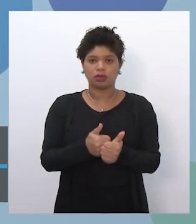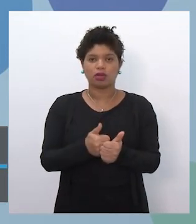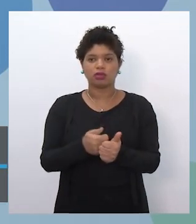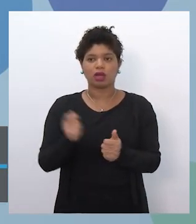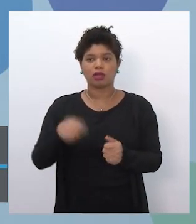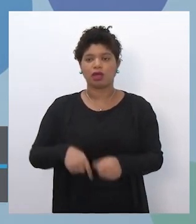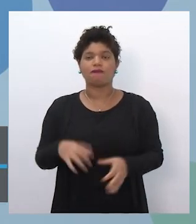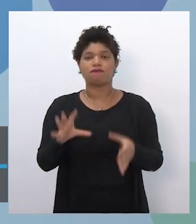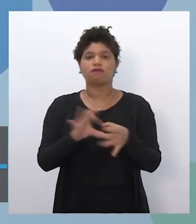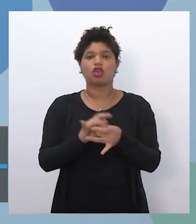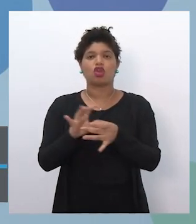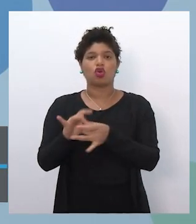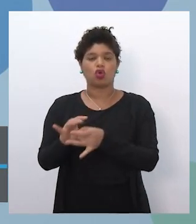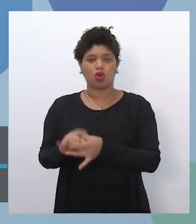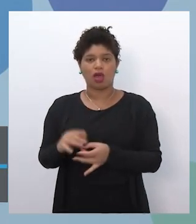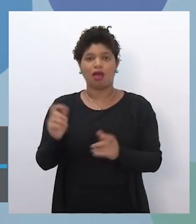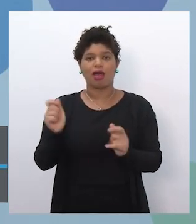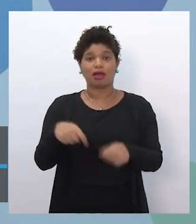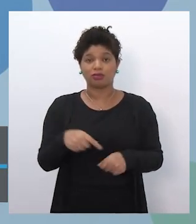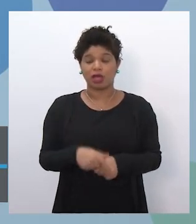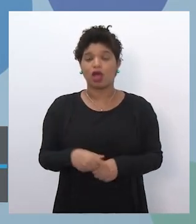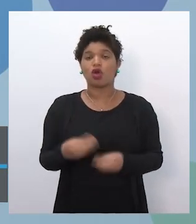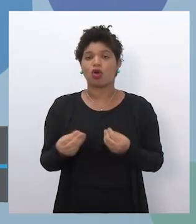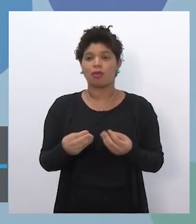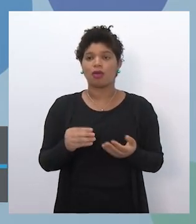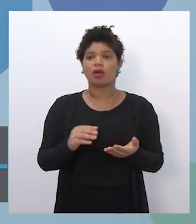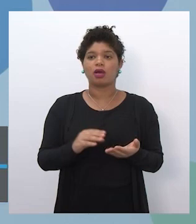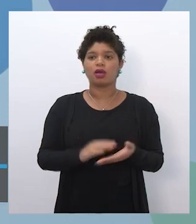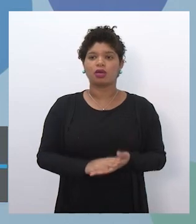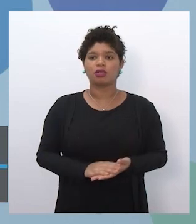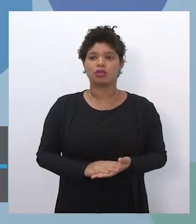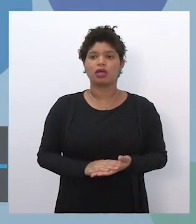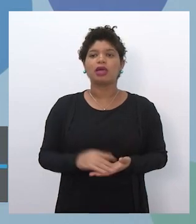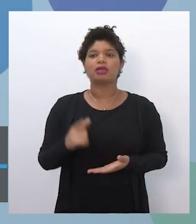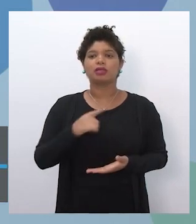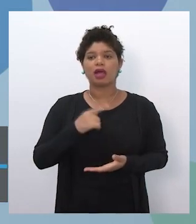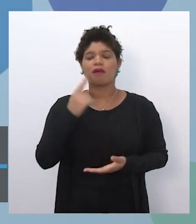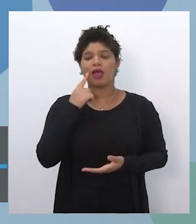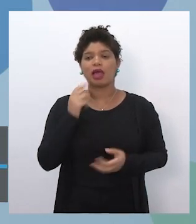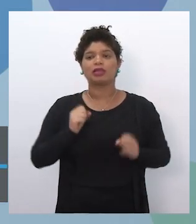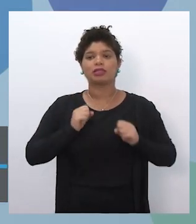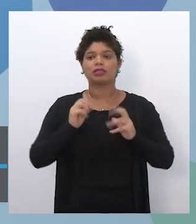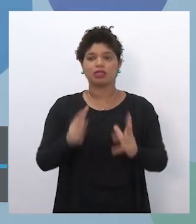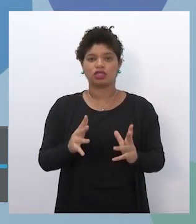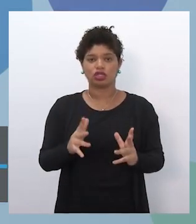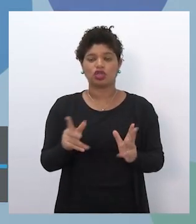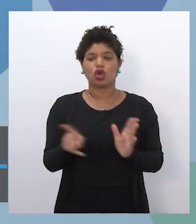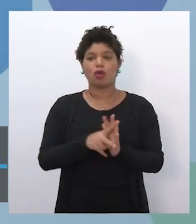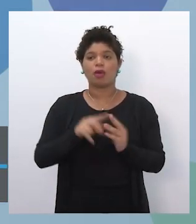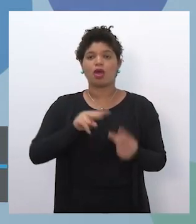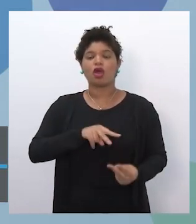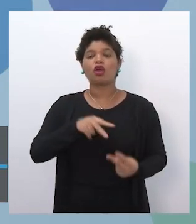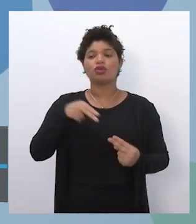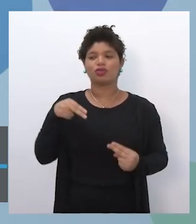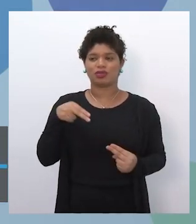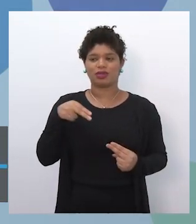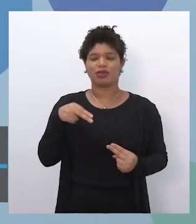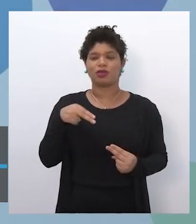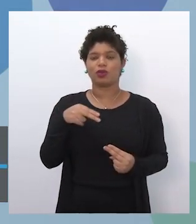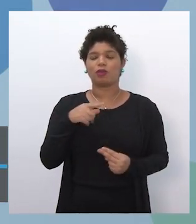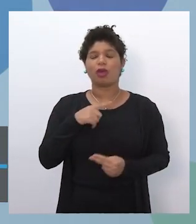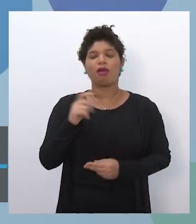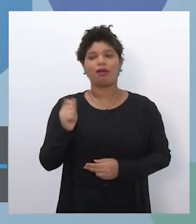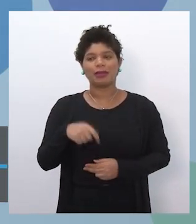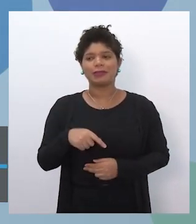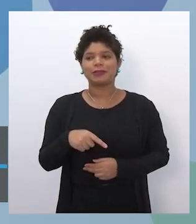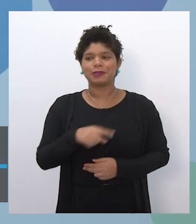programa, a entrega do chip ao programa, essa iniciativa de ensino híbrido, vem justamente no sentido de